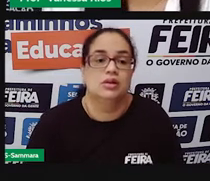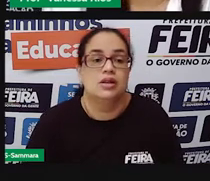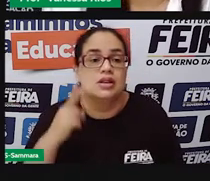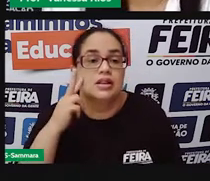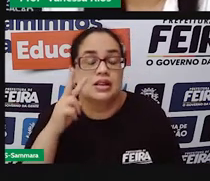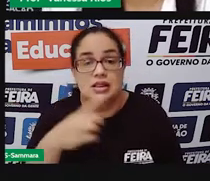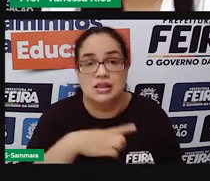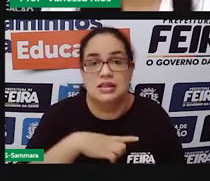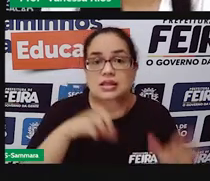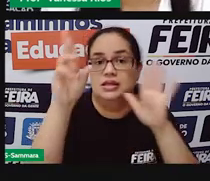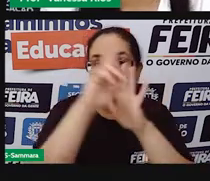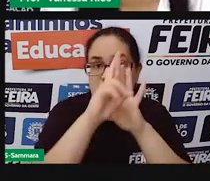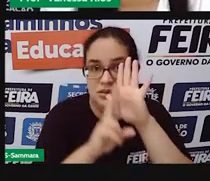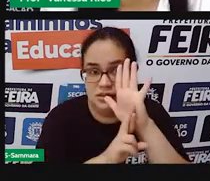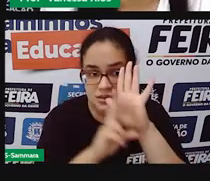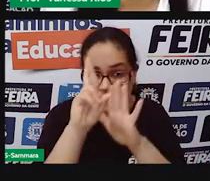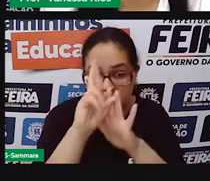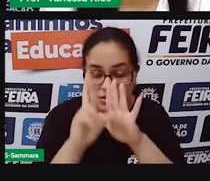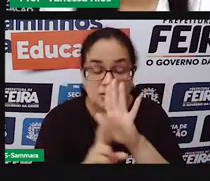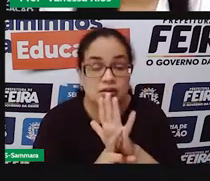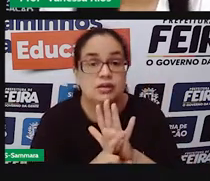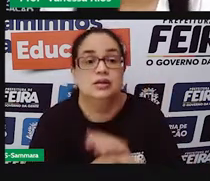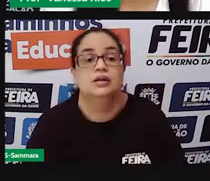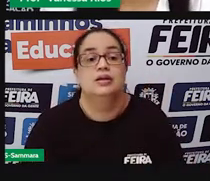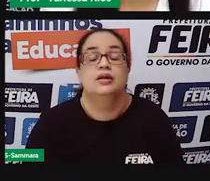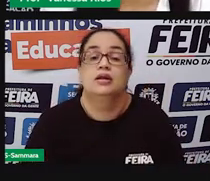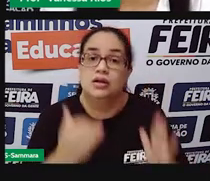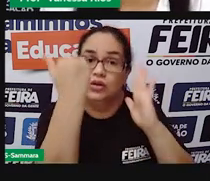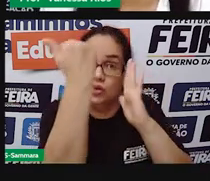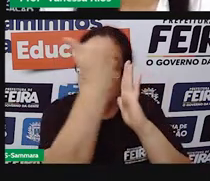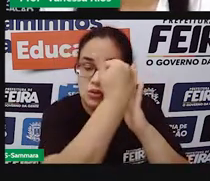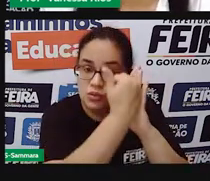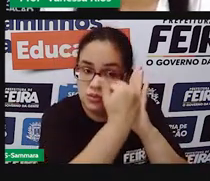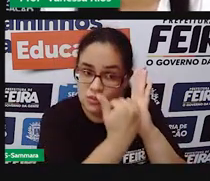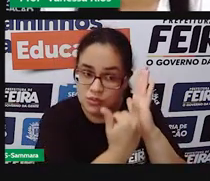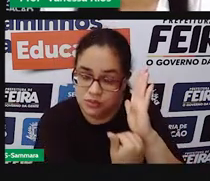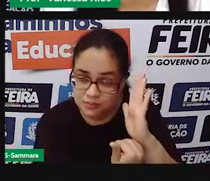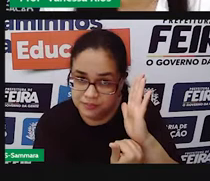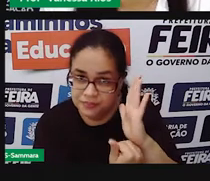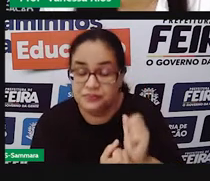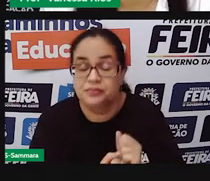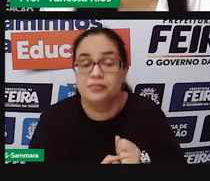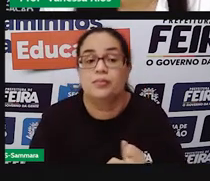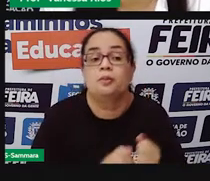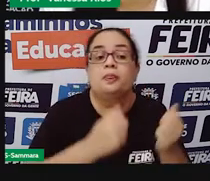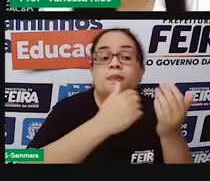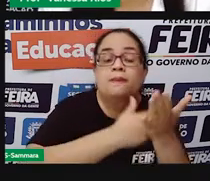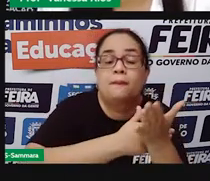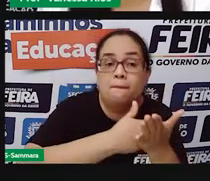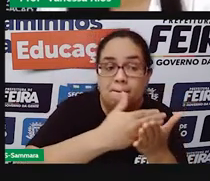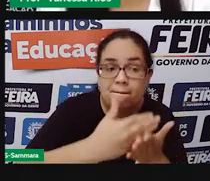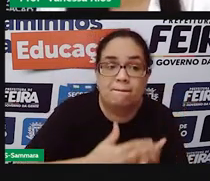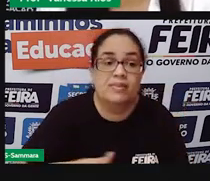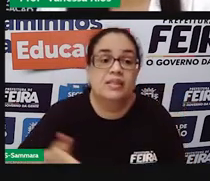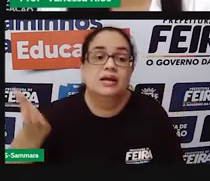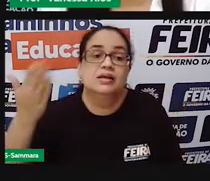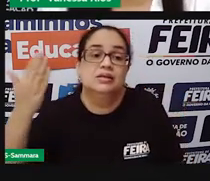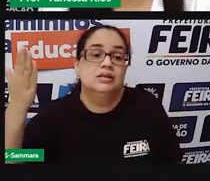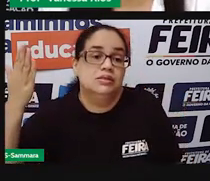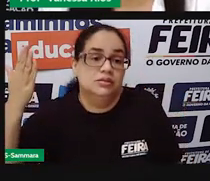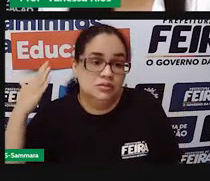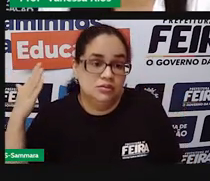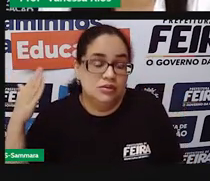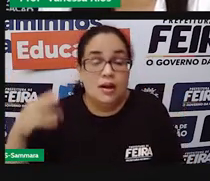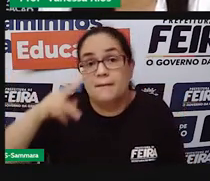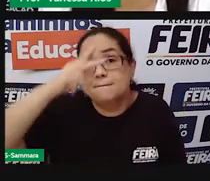estabelecer regras, estabelecer normas, sempre foi algo, né, que começou a ser feito desde o início em que